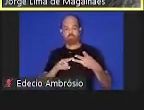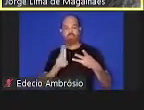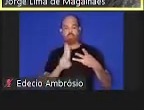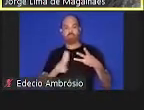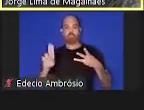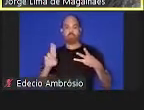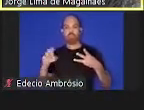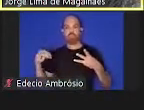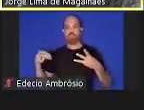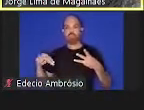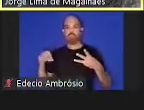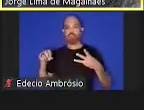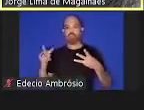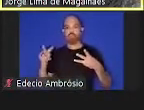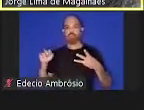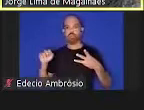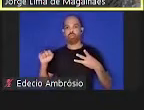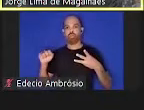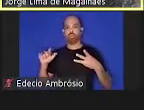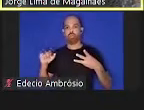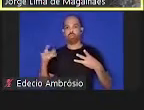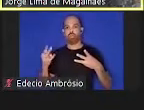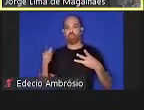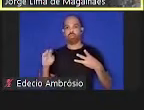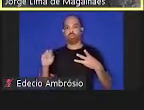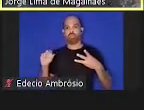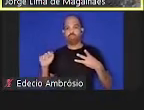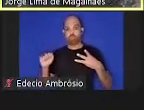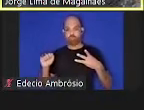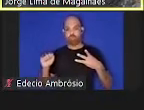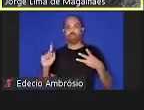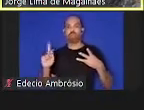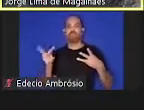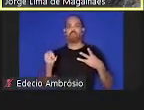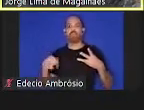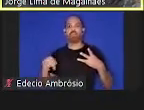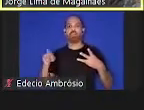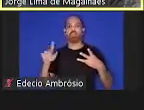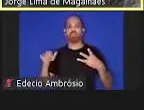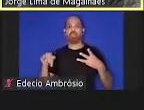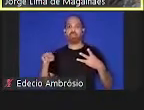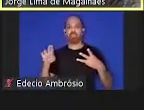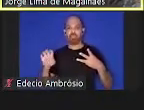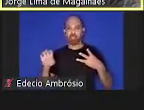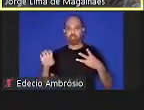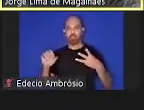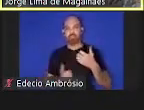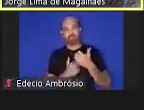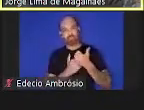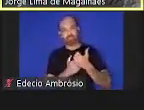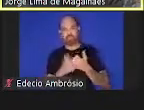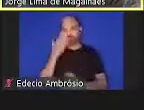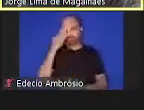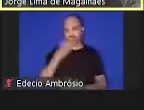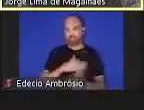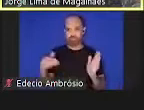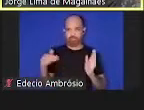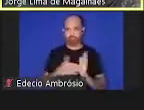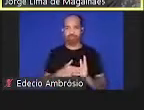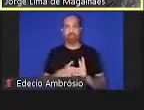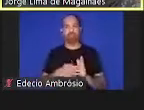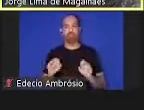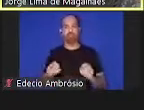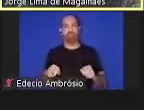Lisboa, do IHMT, professor Filomeno Fortes e Henrique Silveira por todo apoio. Muito obrigado a todos, reforçando